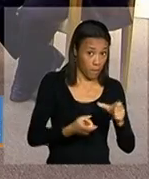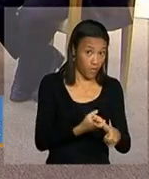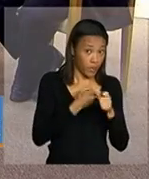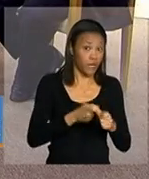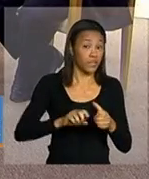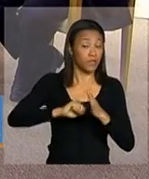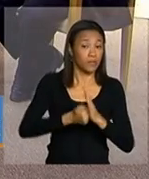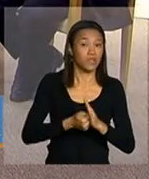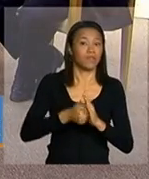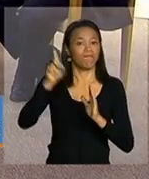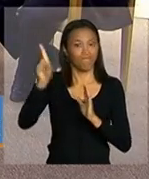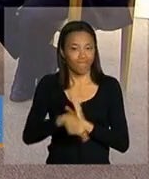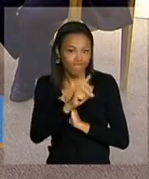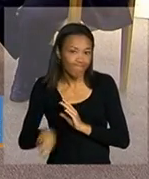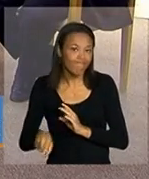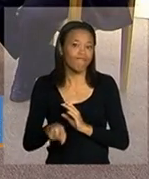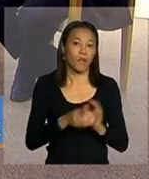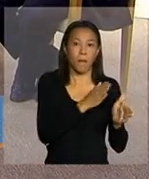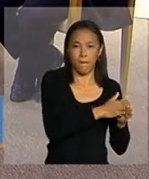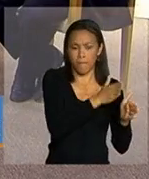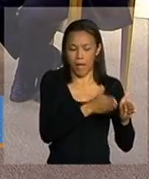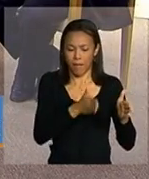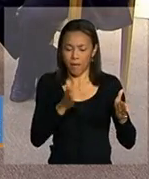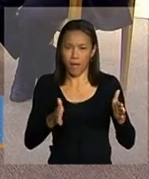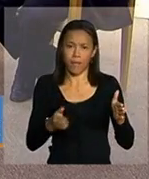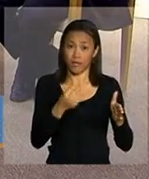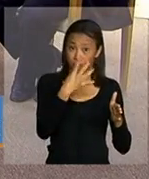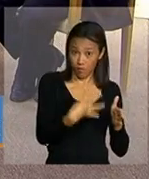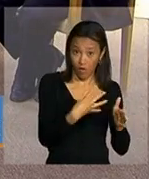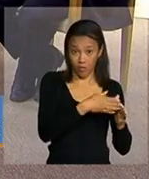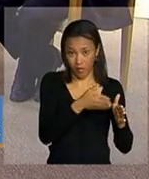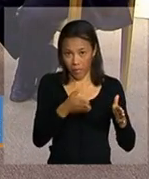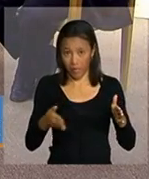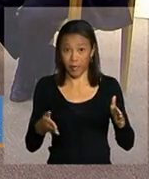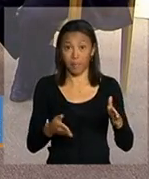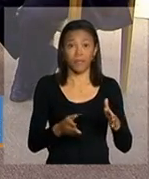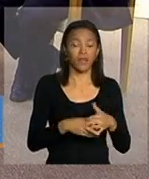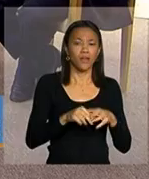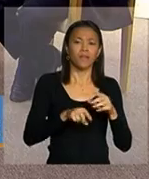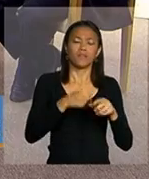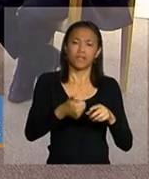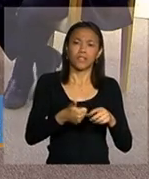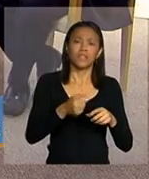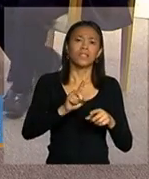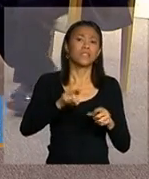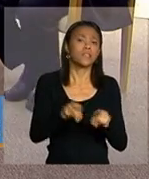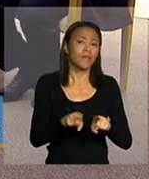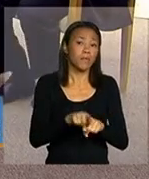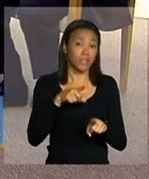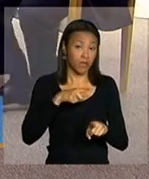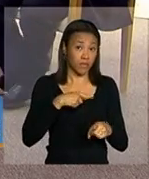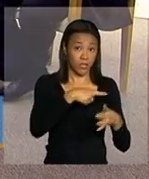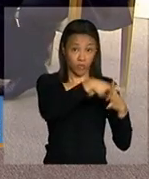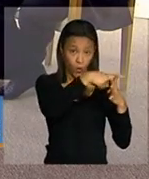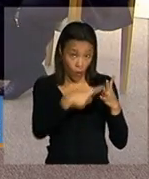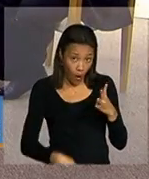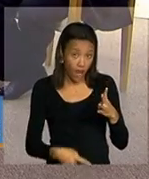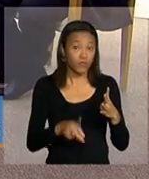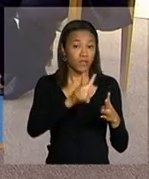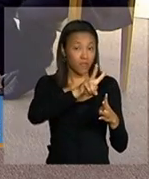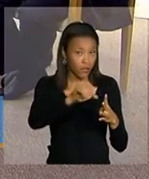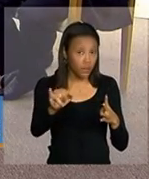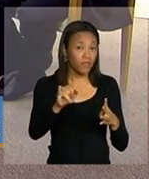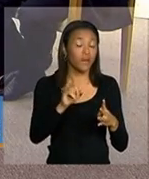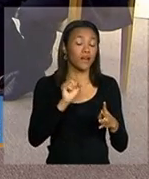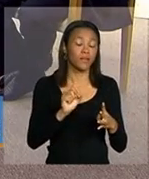e cancelamento. Não teremos mais primeira e segunda suspensão na regra das condicionalidades, teremos esses quatro efeitos, que valerá